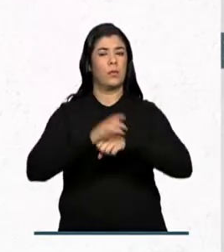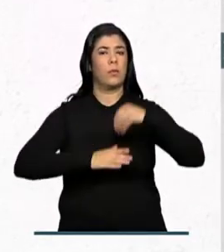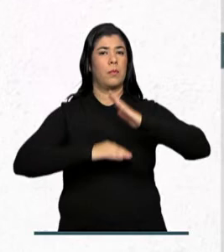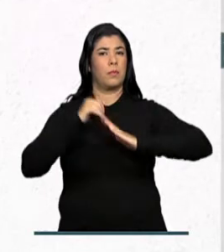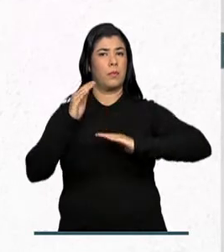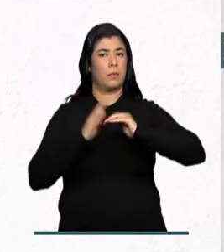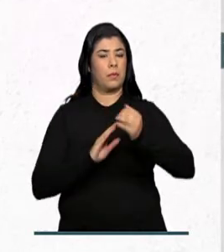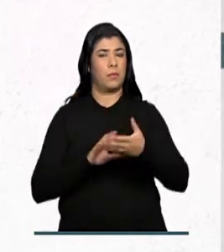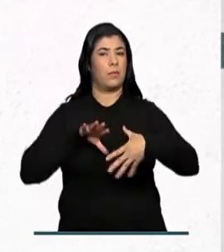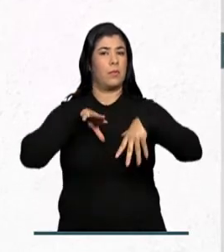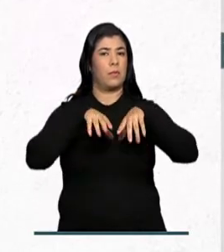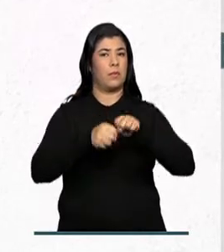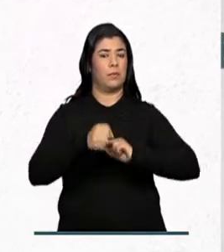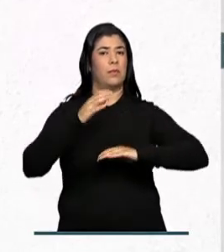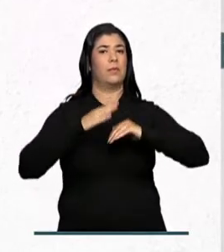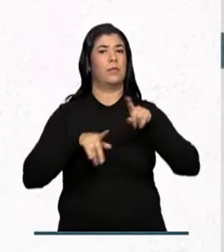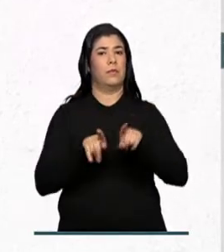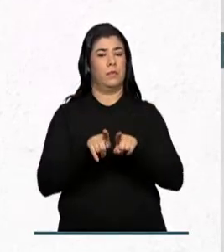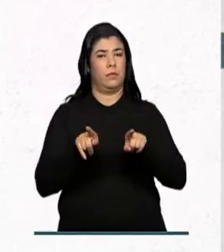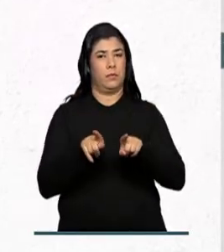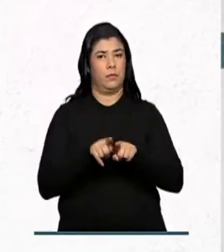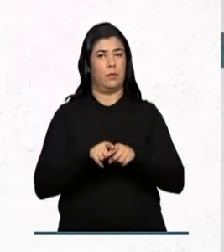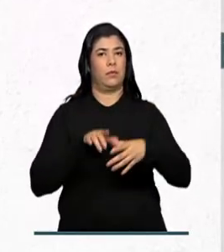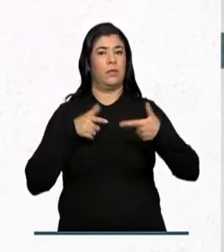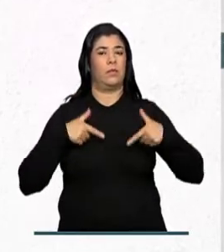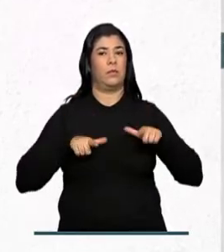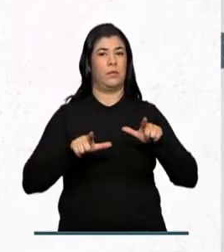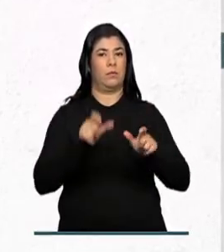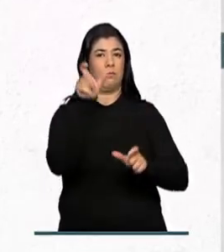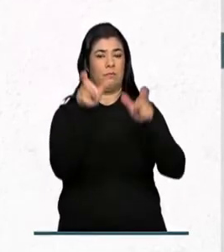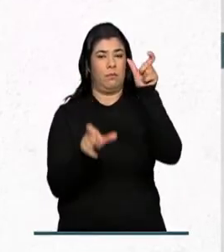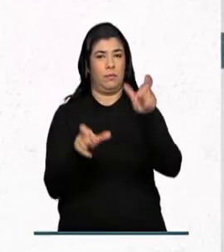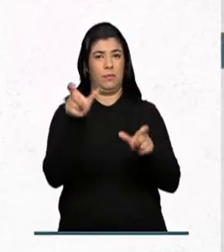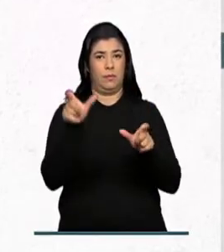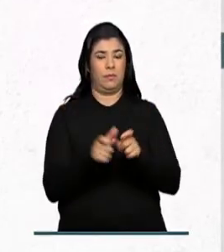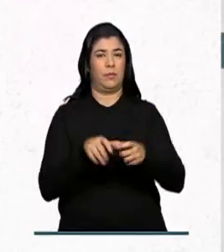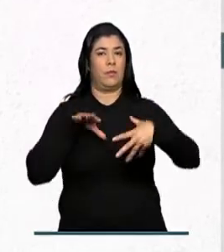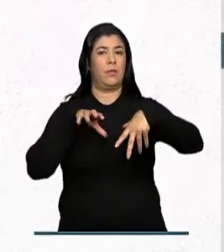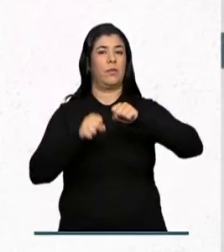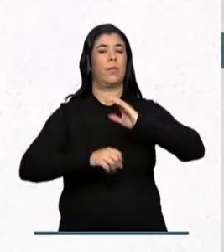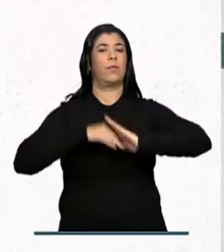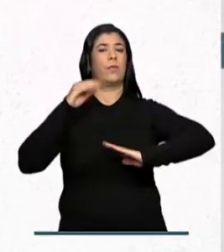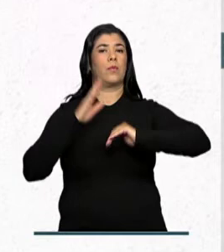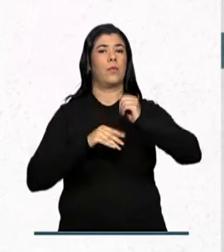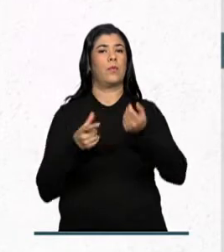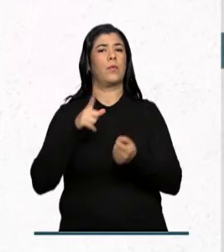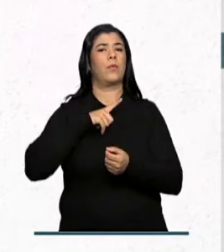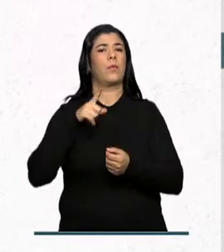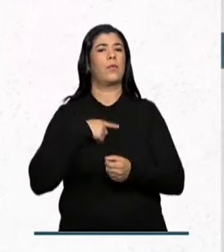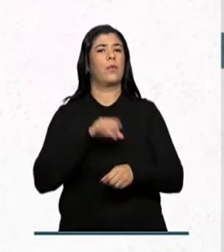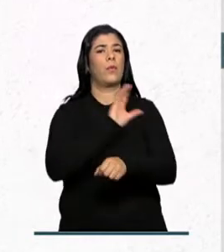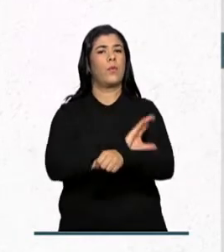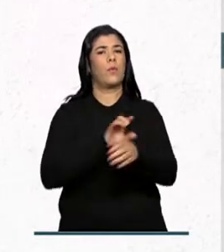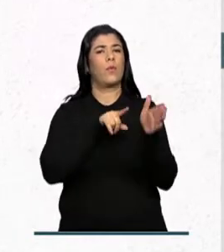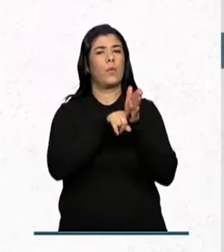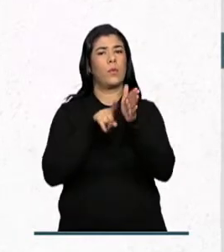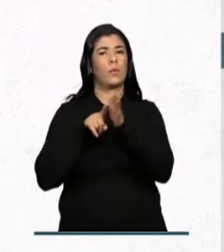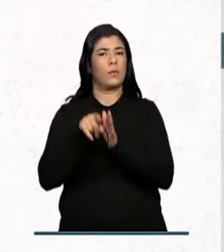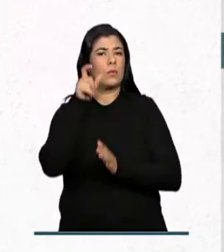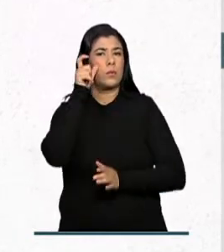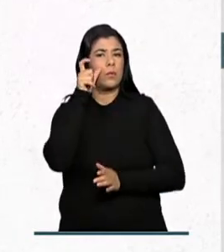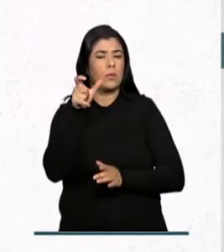ações voltadas para a formação profissional e certificação de pessoas. A formação profissional inclui cursos, pesquisas,